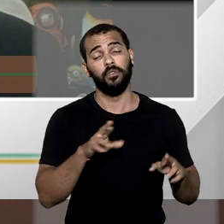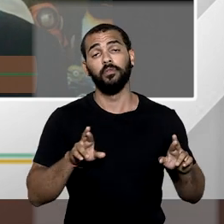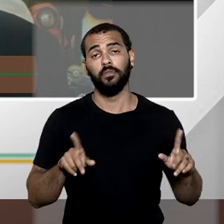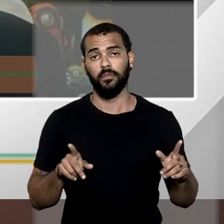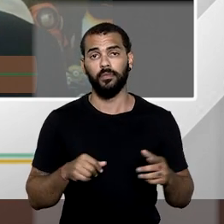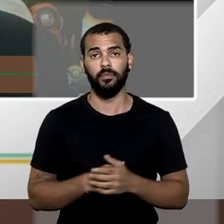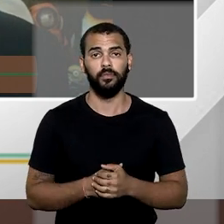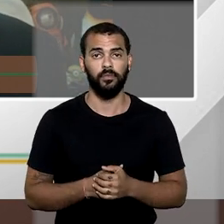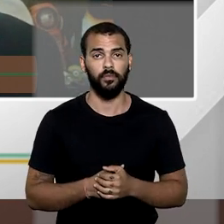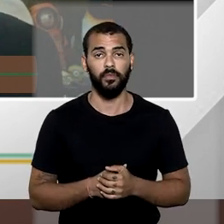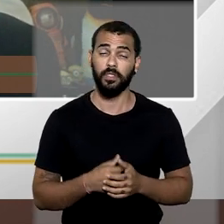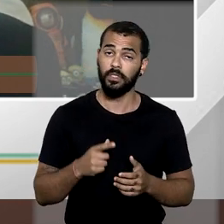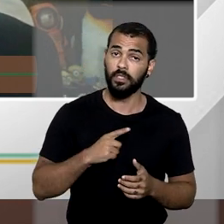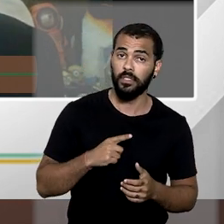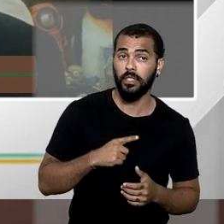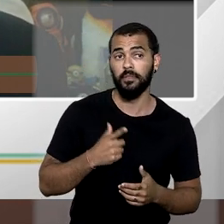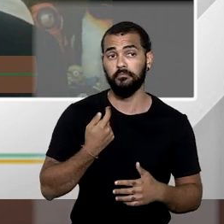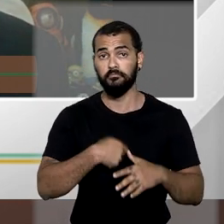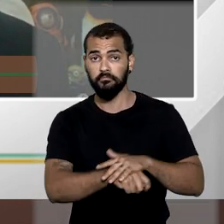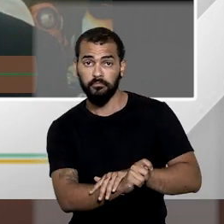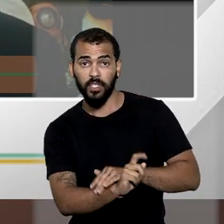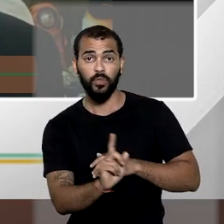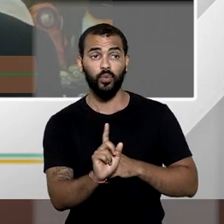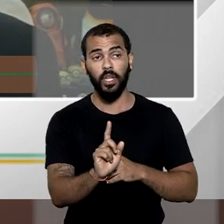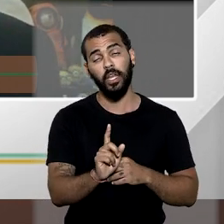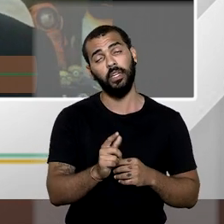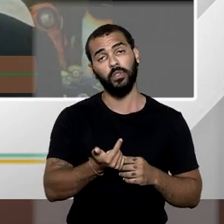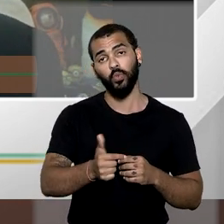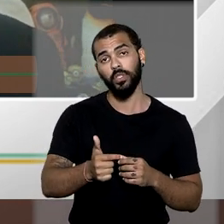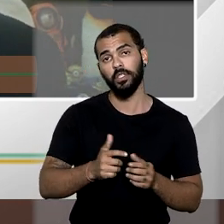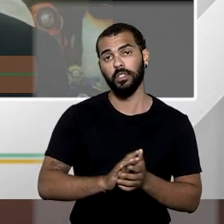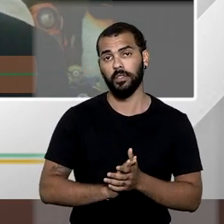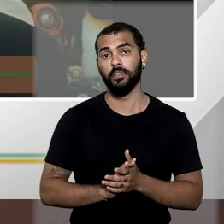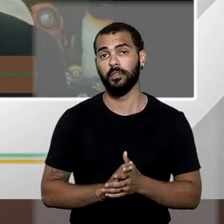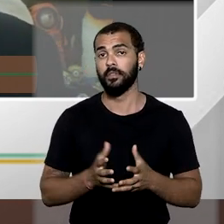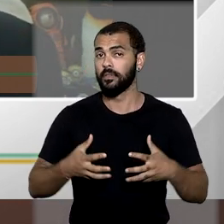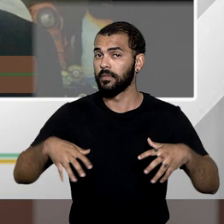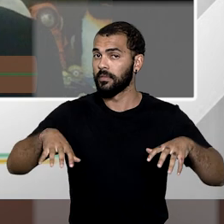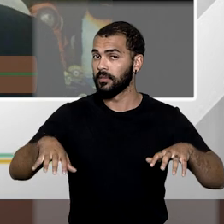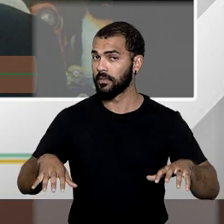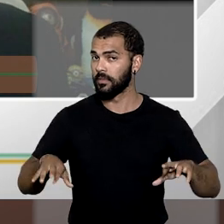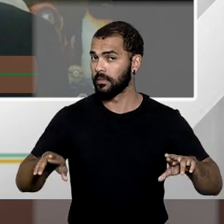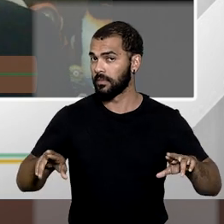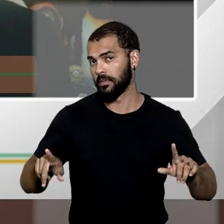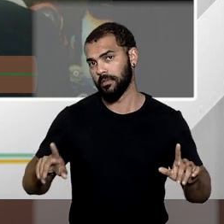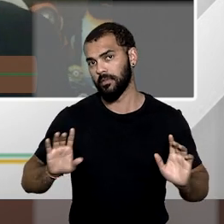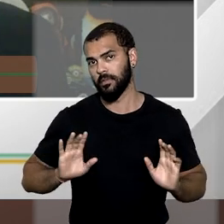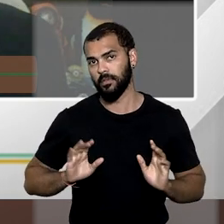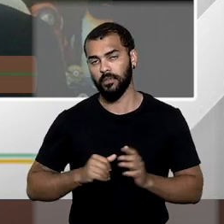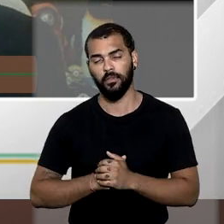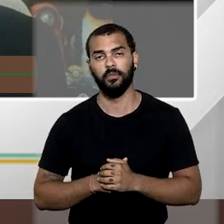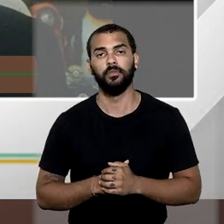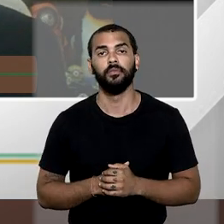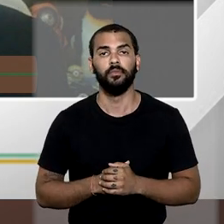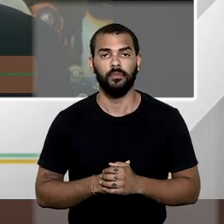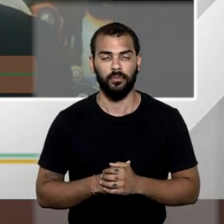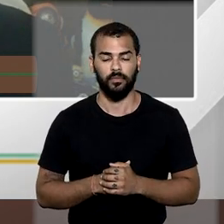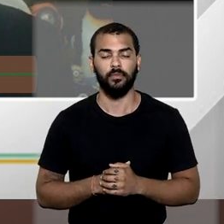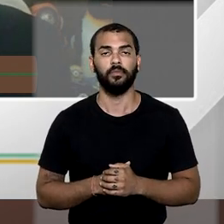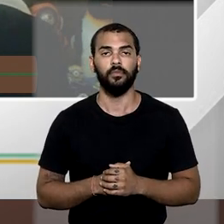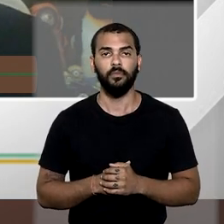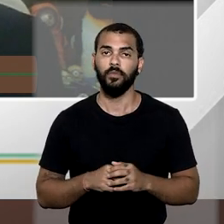o confisco. Há ou não há reparação. Entre a desapropriação sanção e a desapropriação ordinária, a